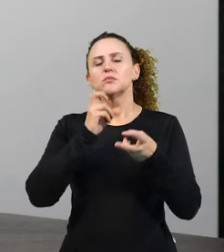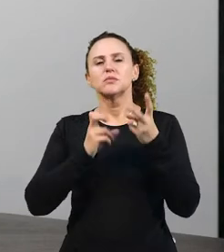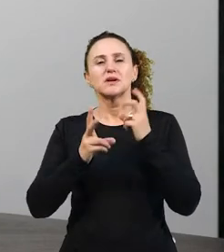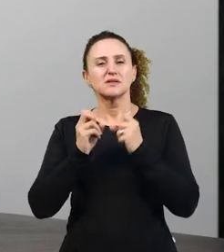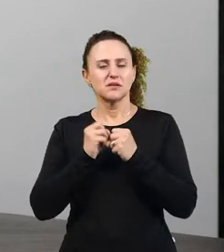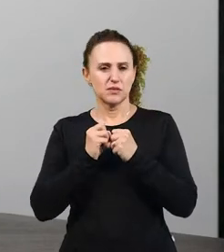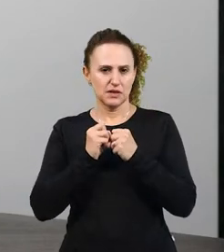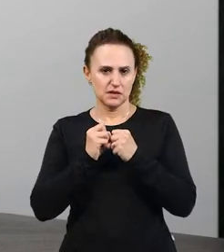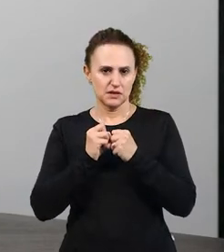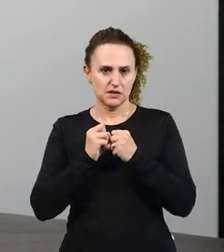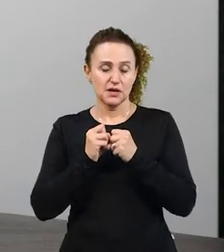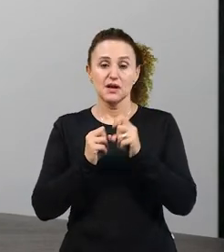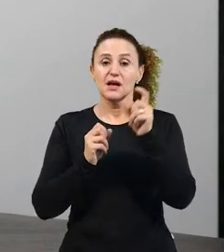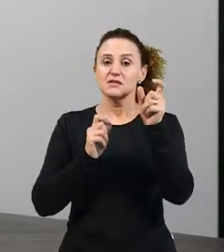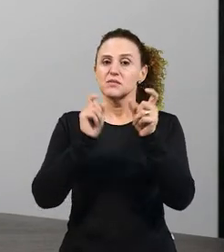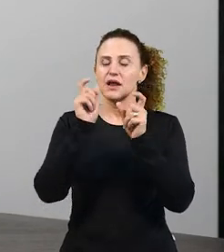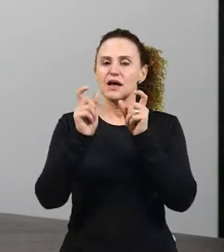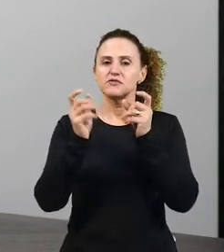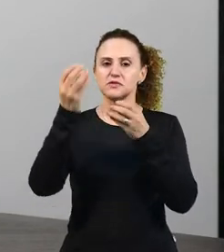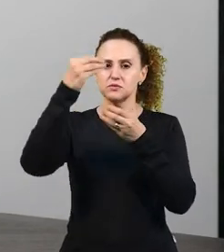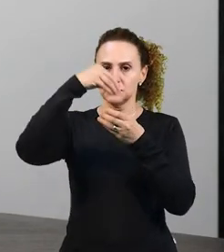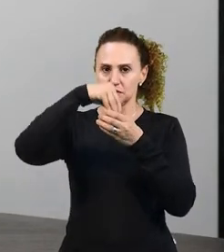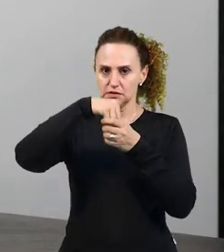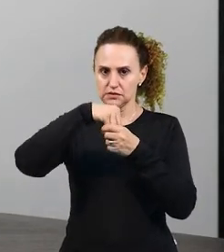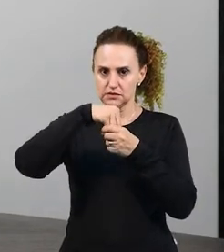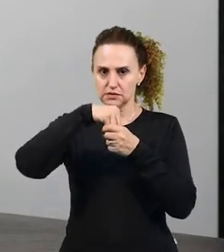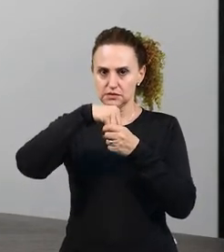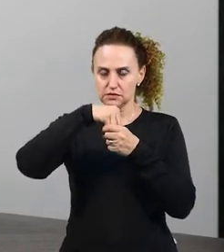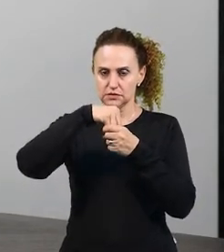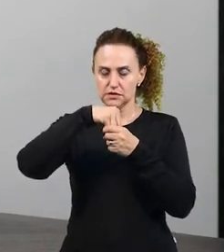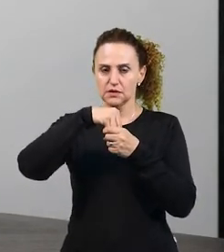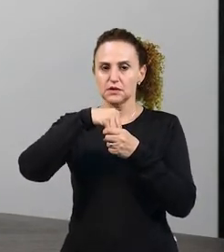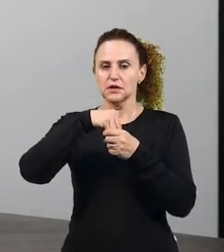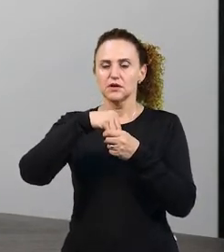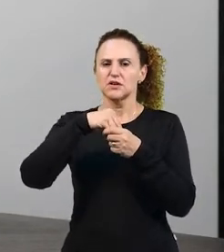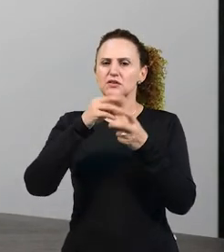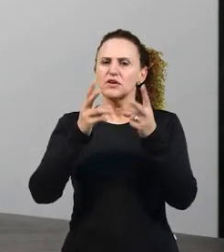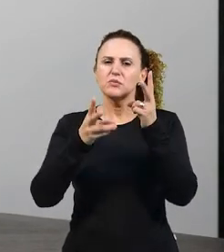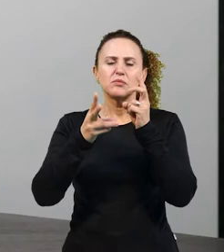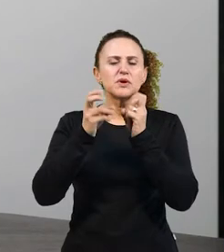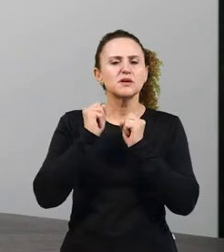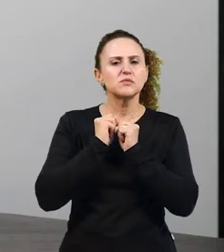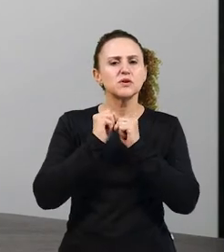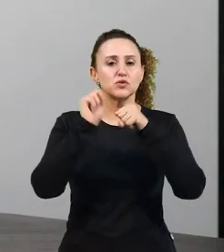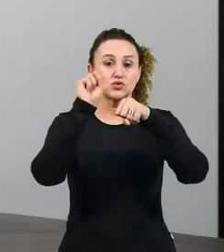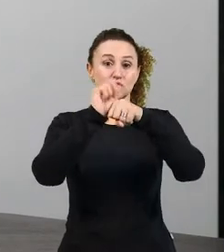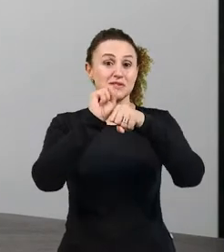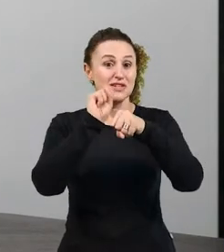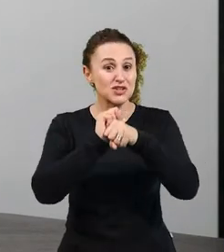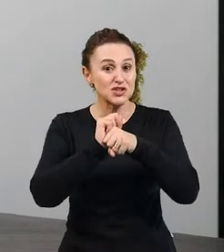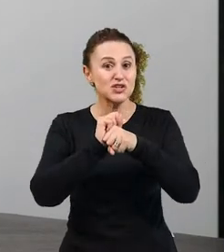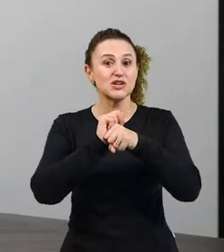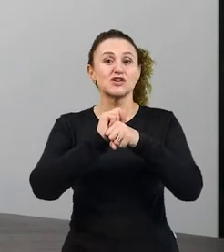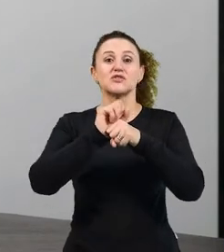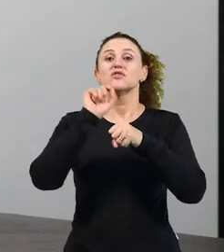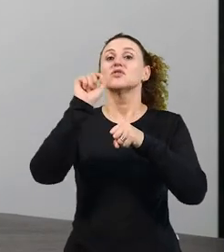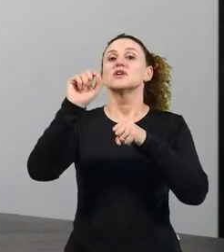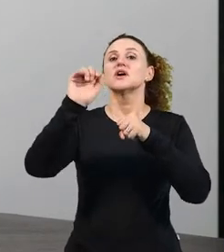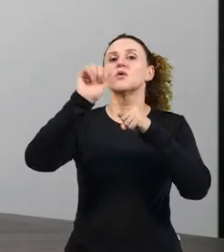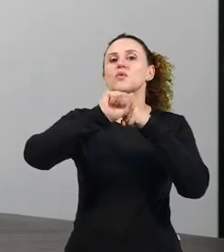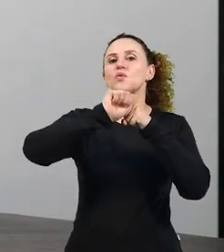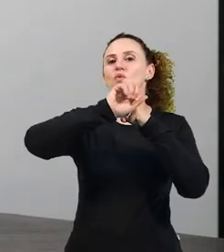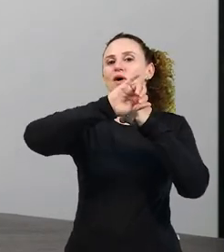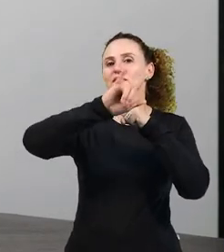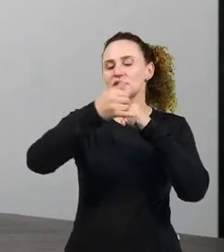quais são as palavras que estão lá. Então, você vai ter que identificar o que é um substantivo, o que é um adjetivo.